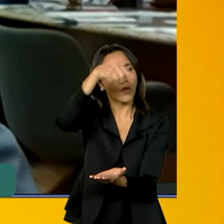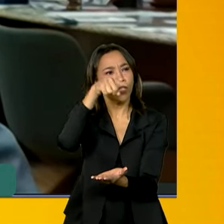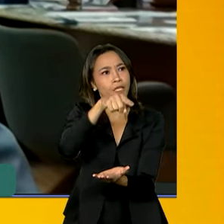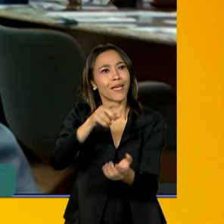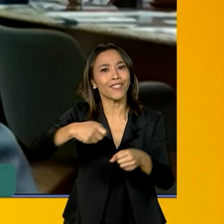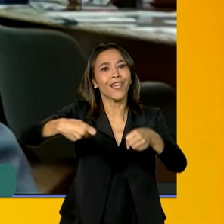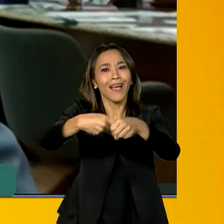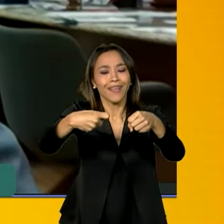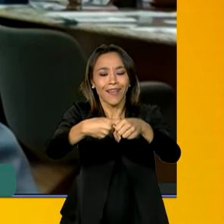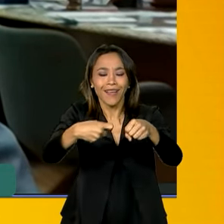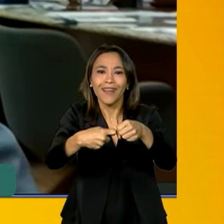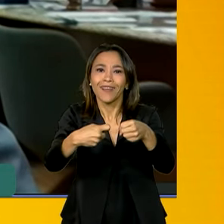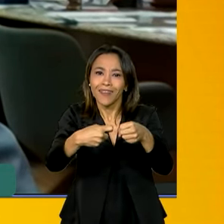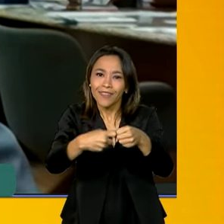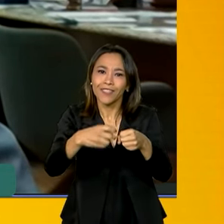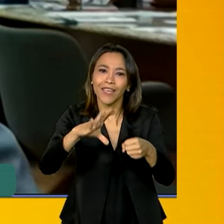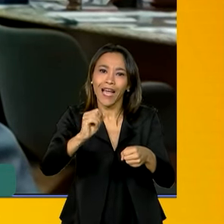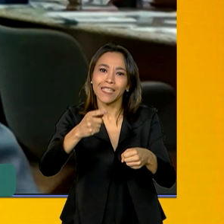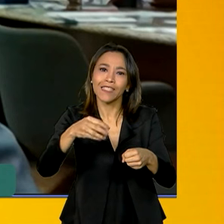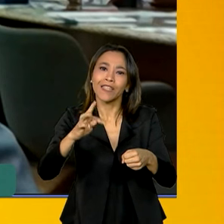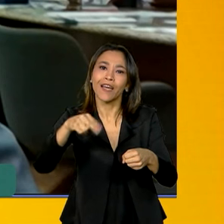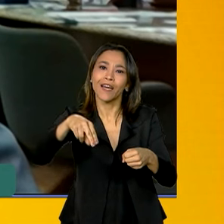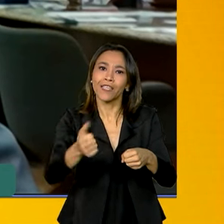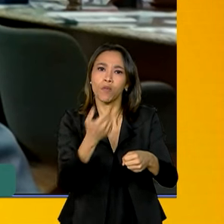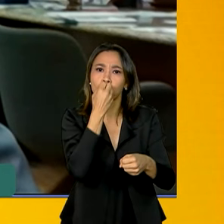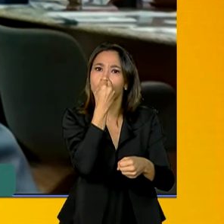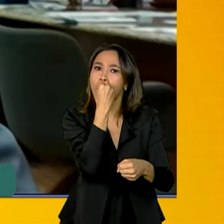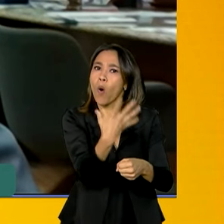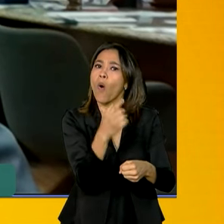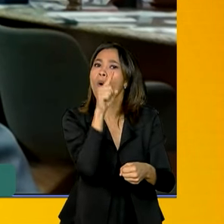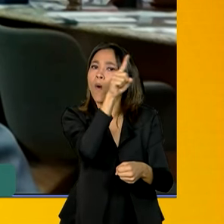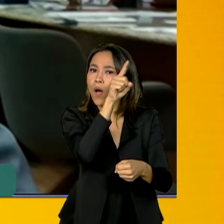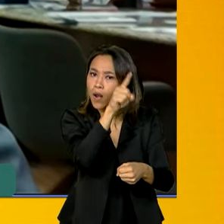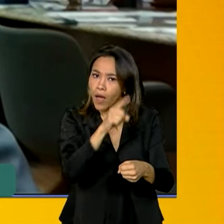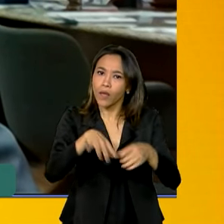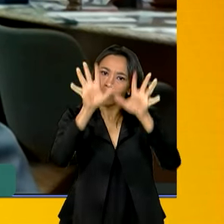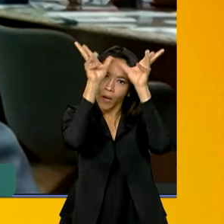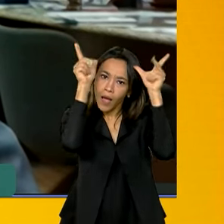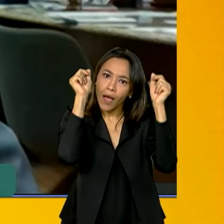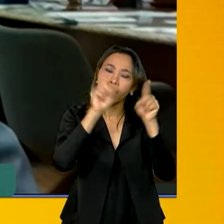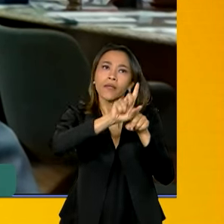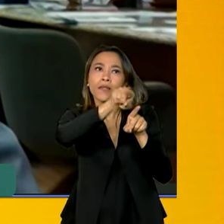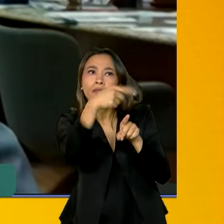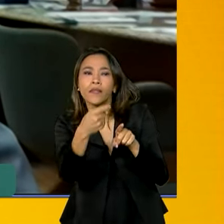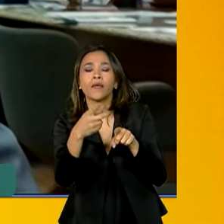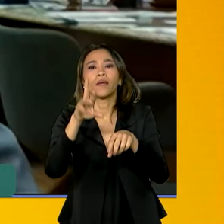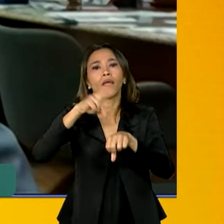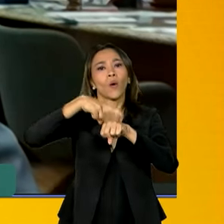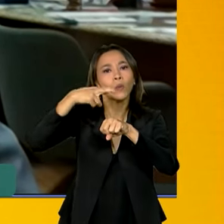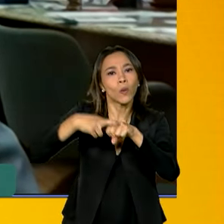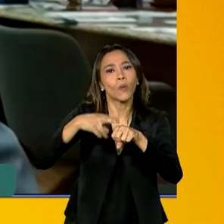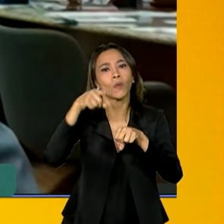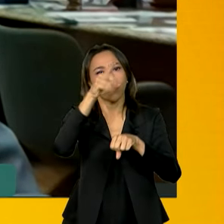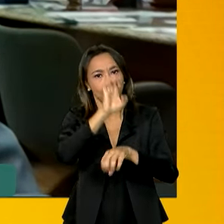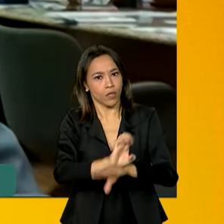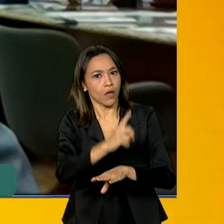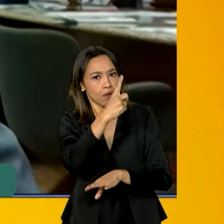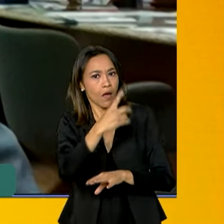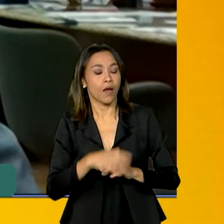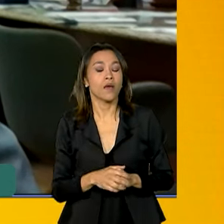castanha, é muito boa no Acre, tem a Reca em Rondônia. Então, temos que pegar